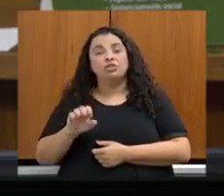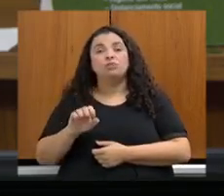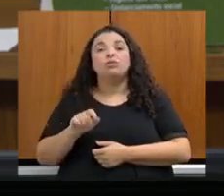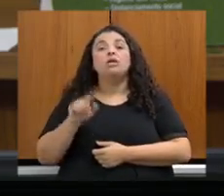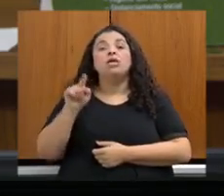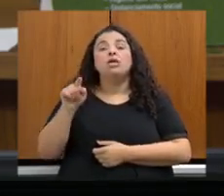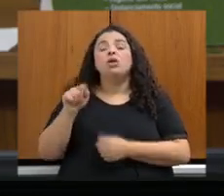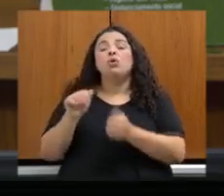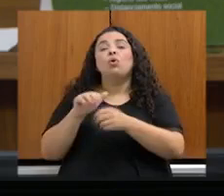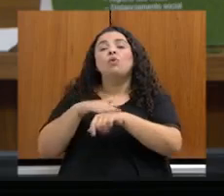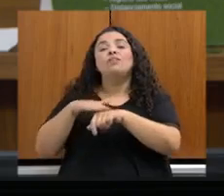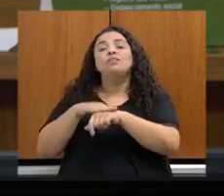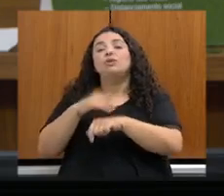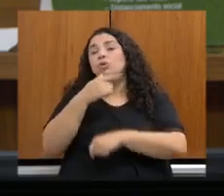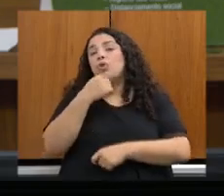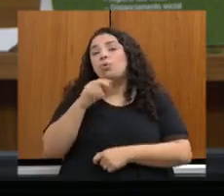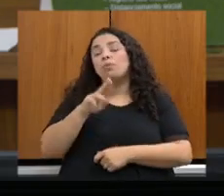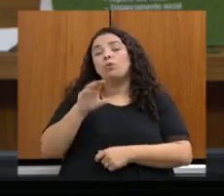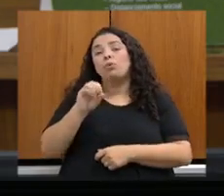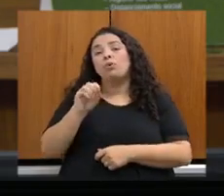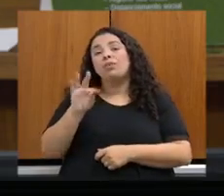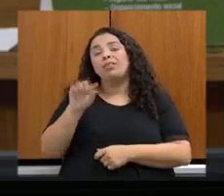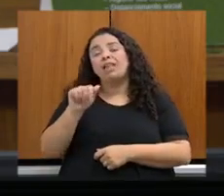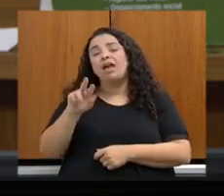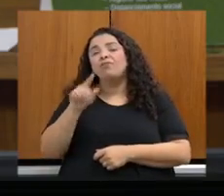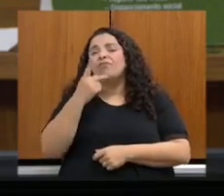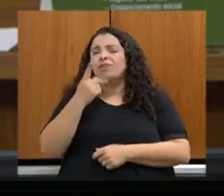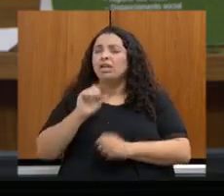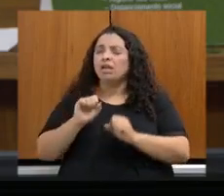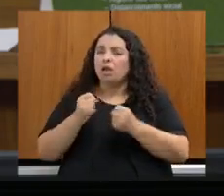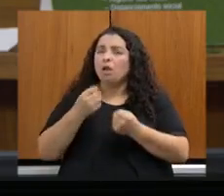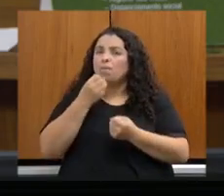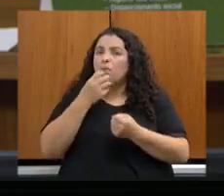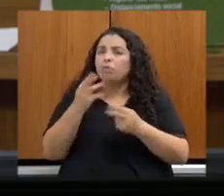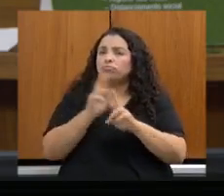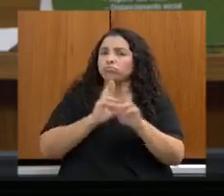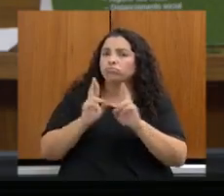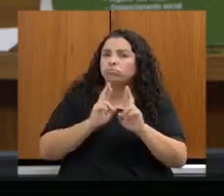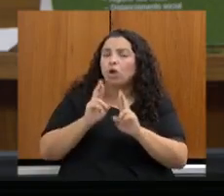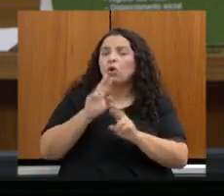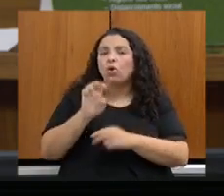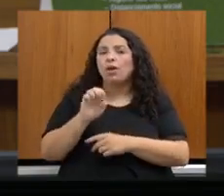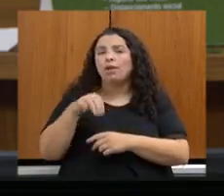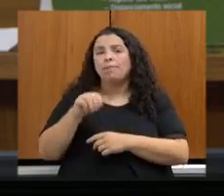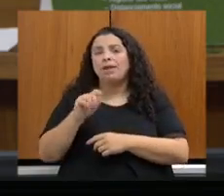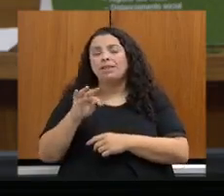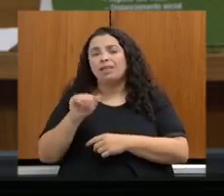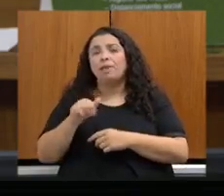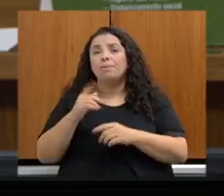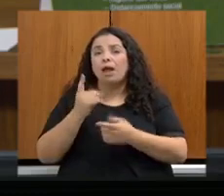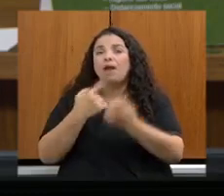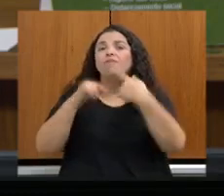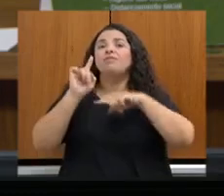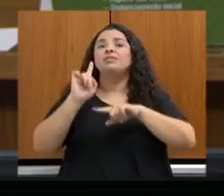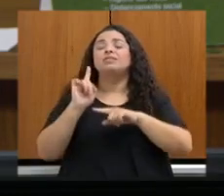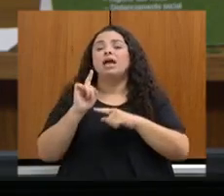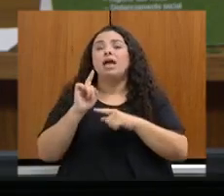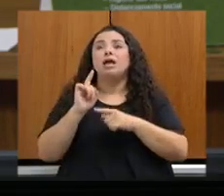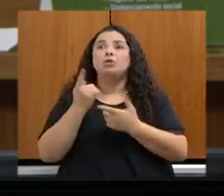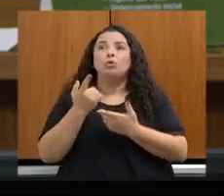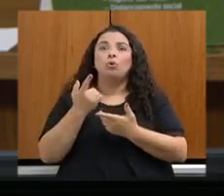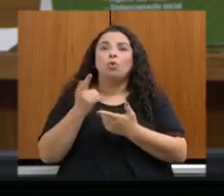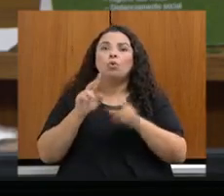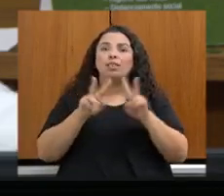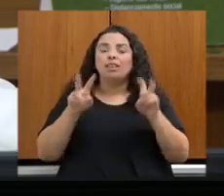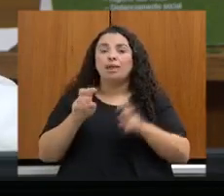estreitar cada dia mais as relações com a EMATER para avançar não apenas na agenda de mudança do clima, mas na agenda ambiental de uma maneira mais ampla.